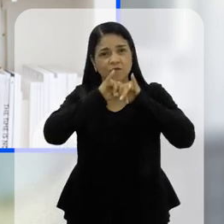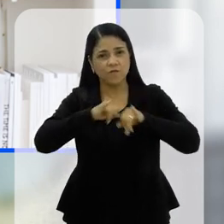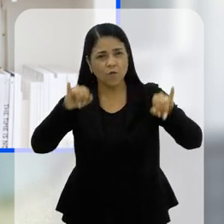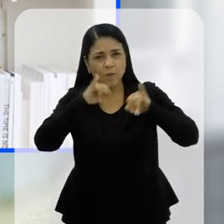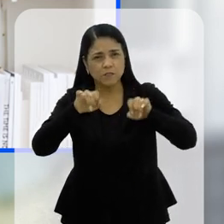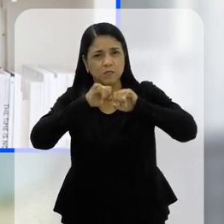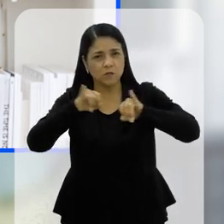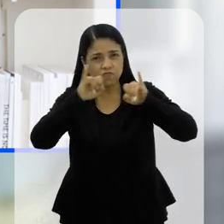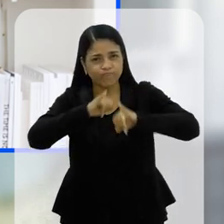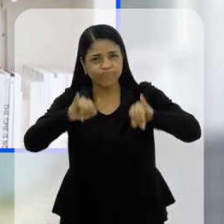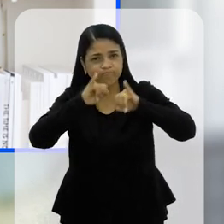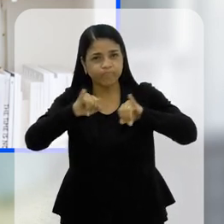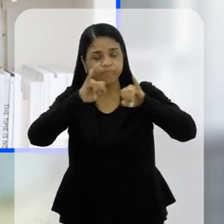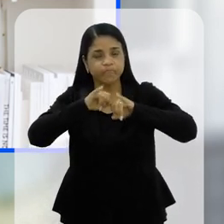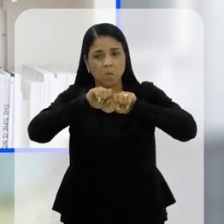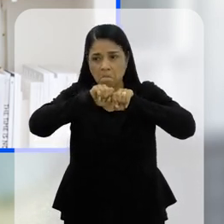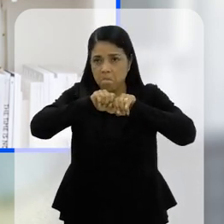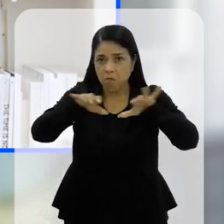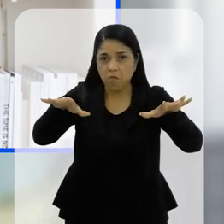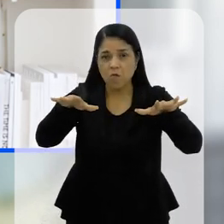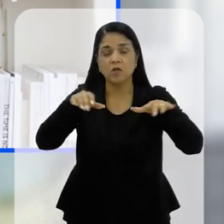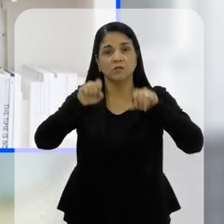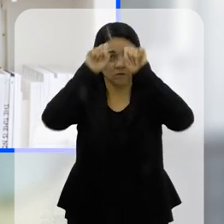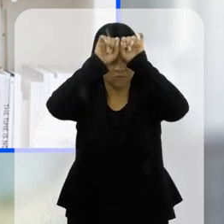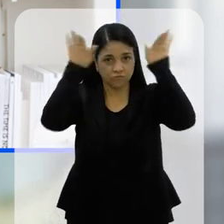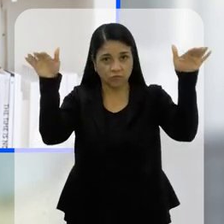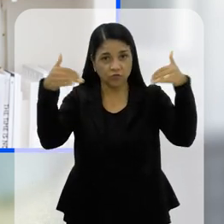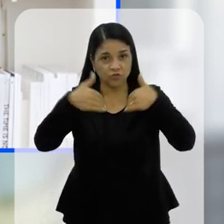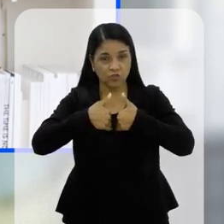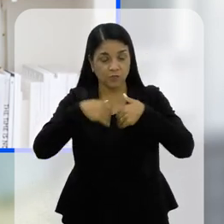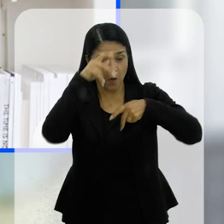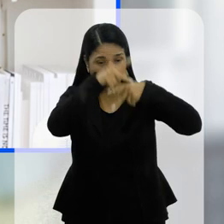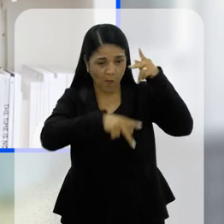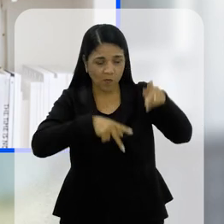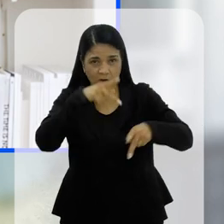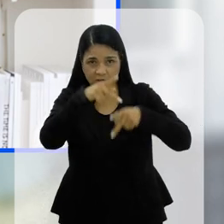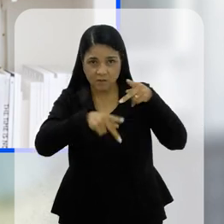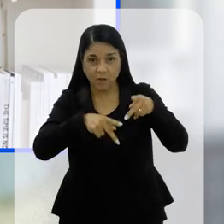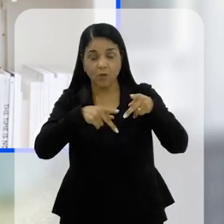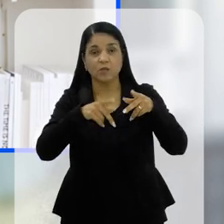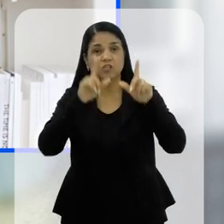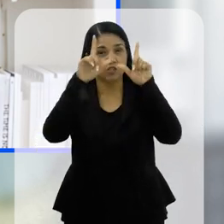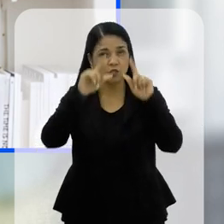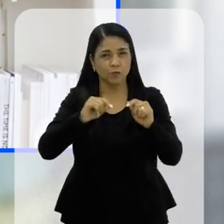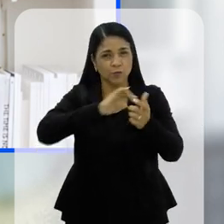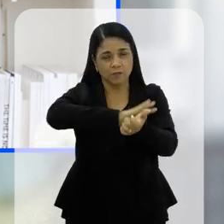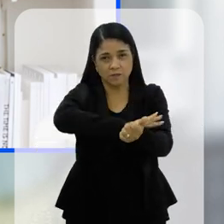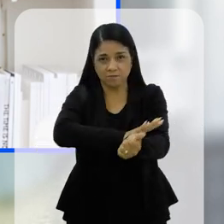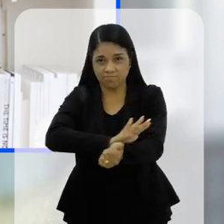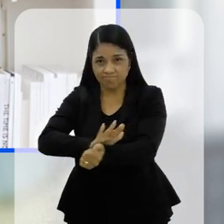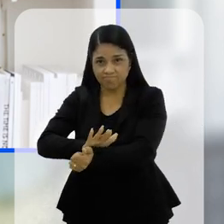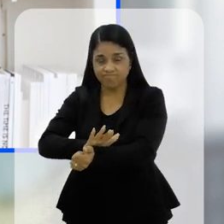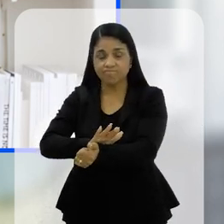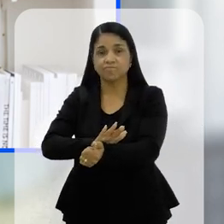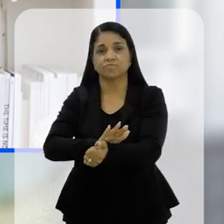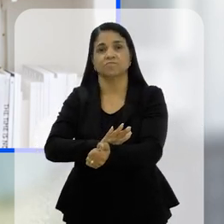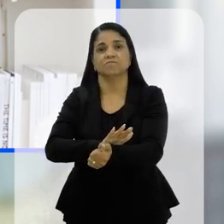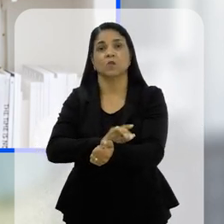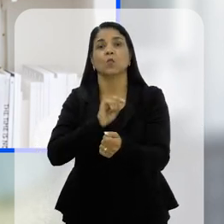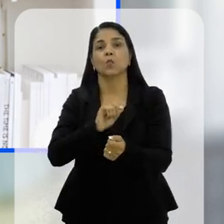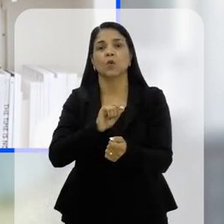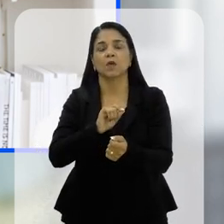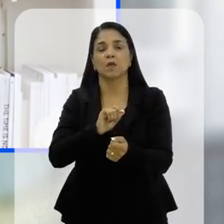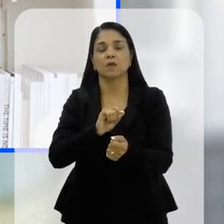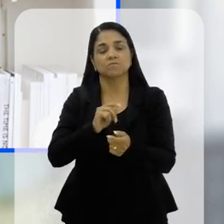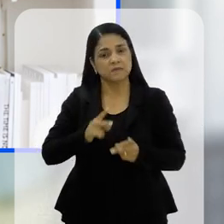esforços para difundir informações para a população sobre o autismo e também reduzir a discriminação e o preconceito